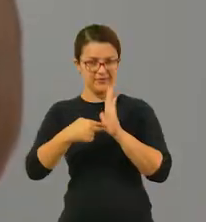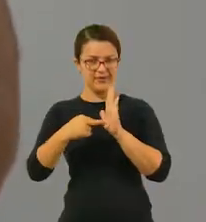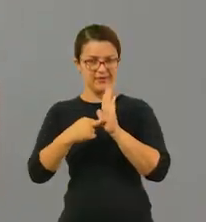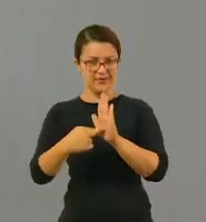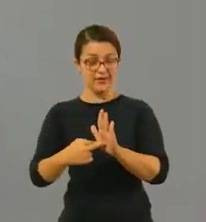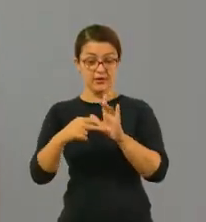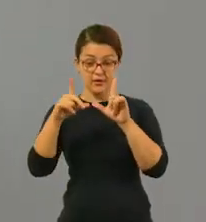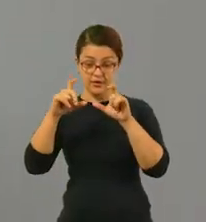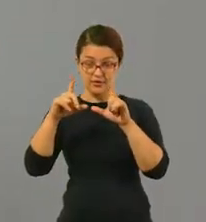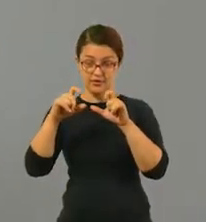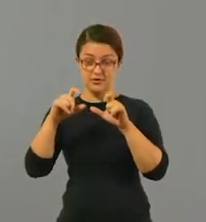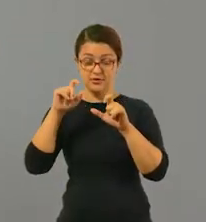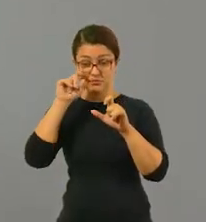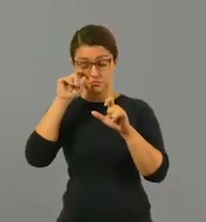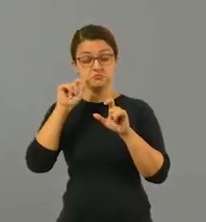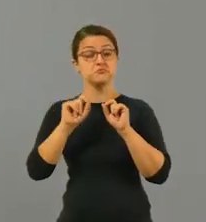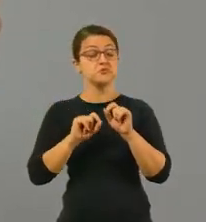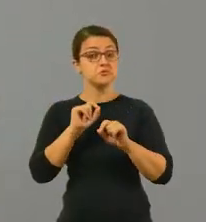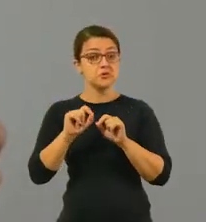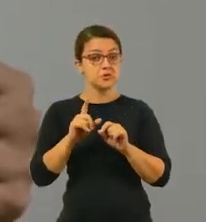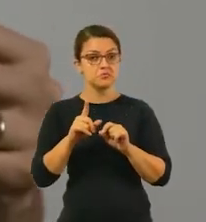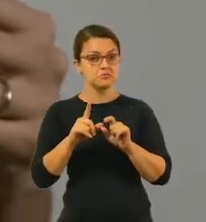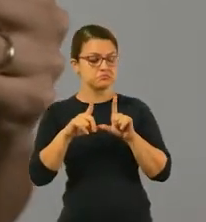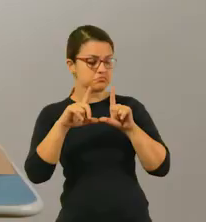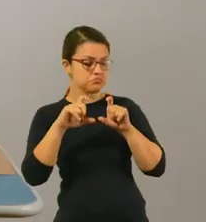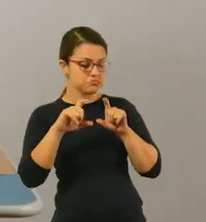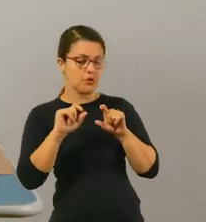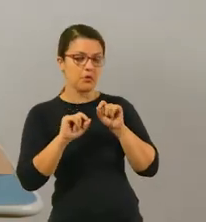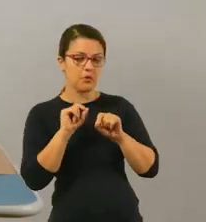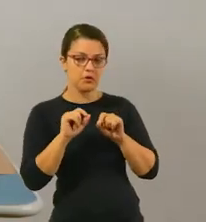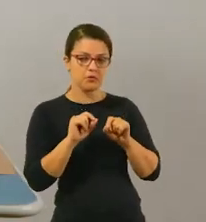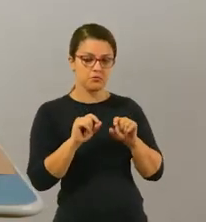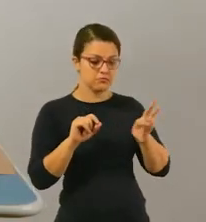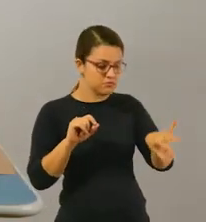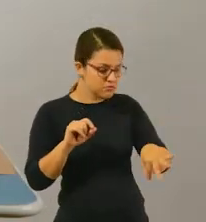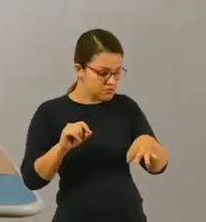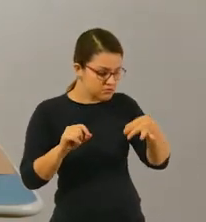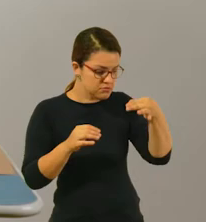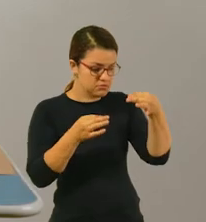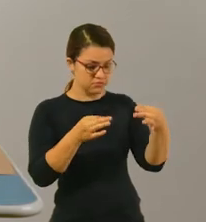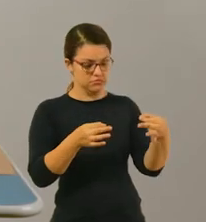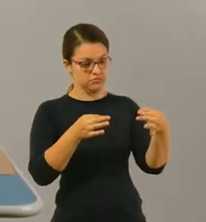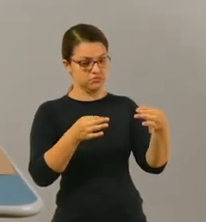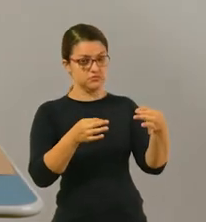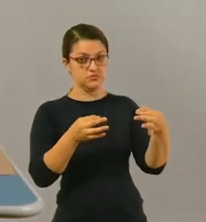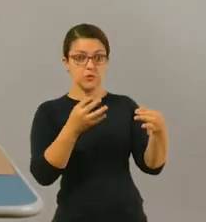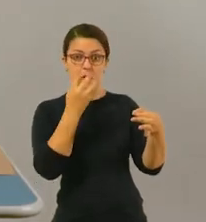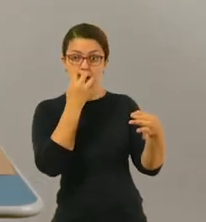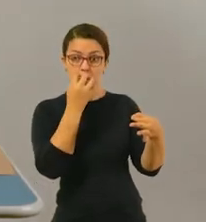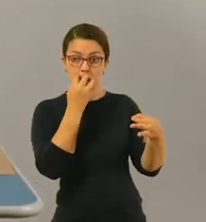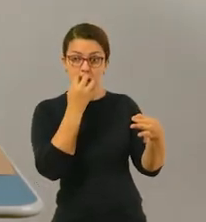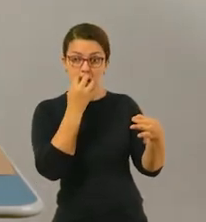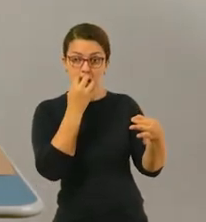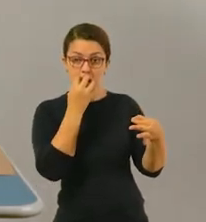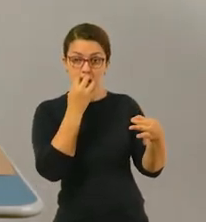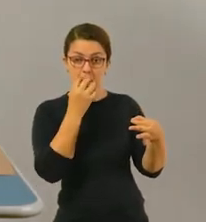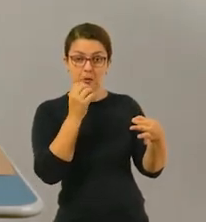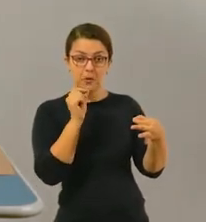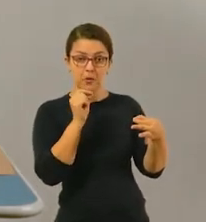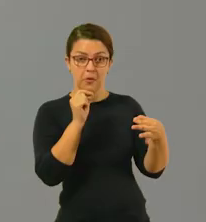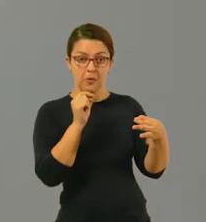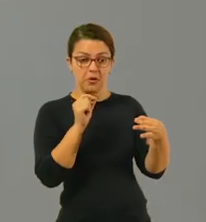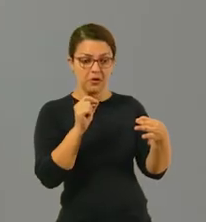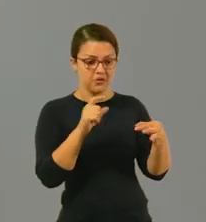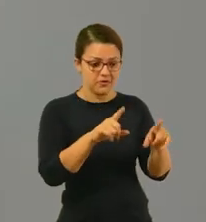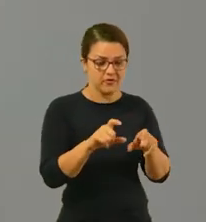fotografia serve para a gente registrar. Então, eu vou registrar o quê? Eu vou registrar... Vou registrar um cachorro? Não,